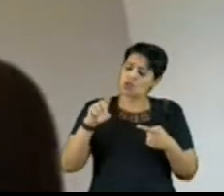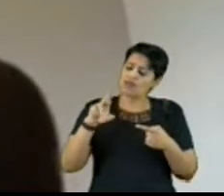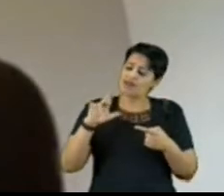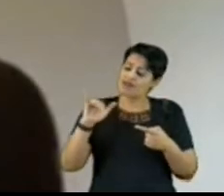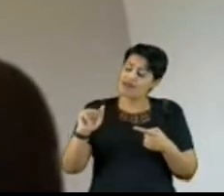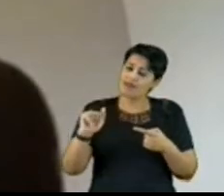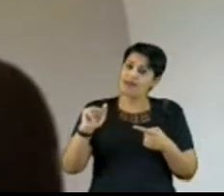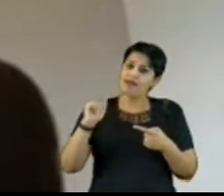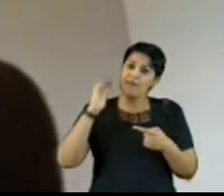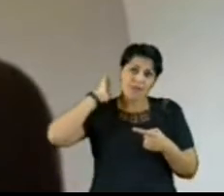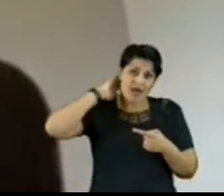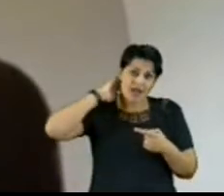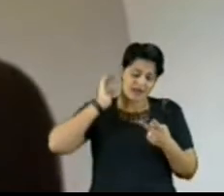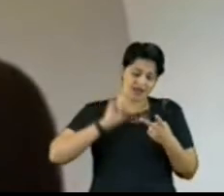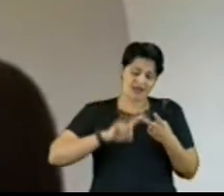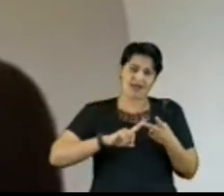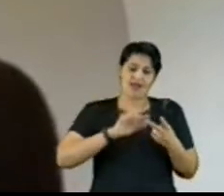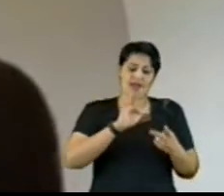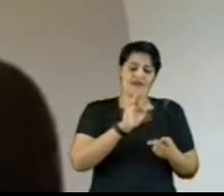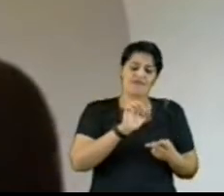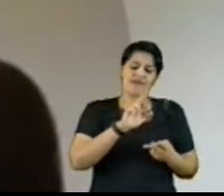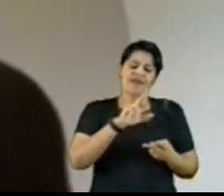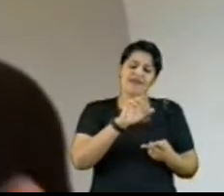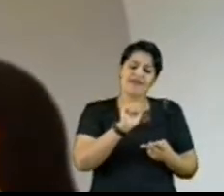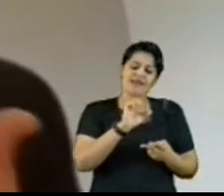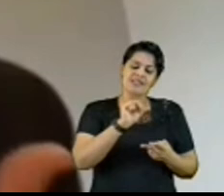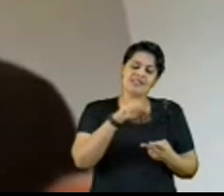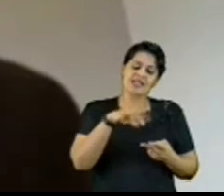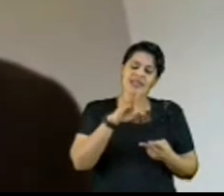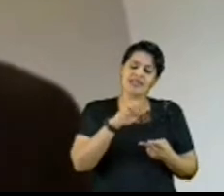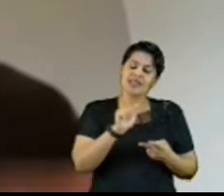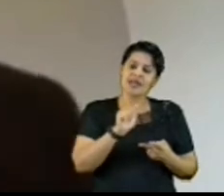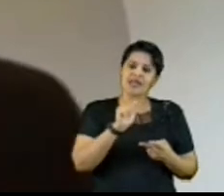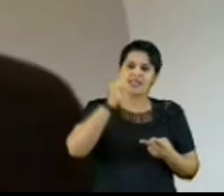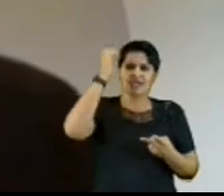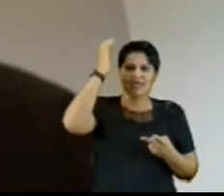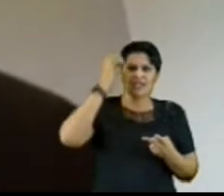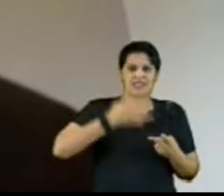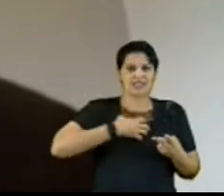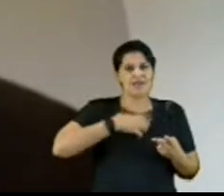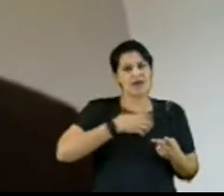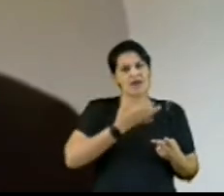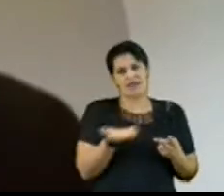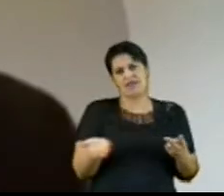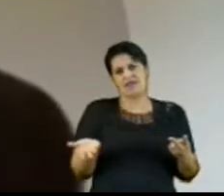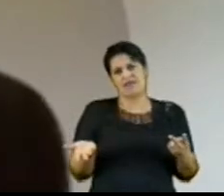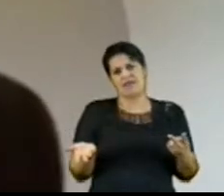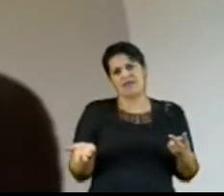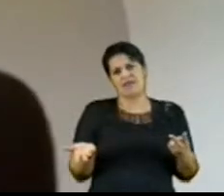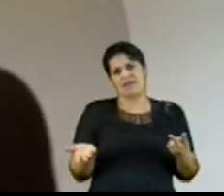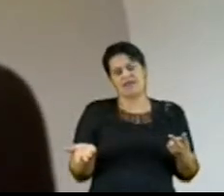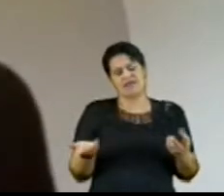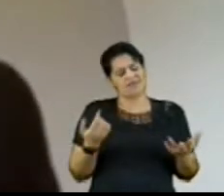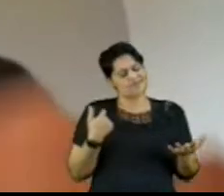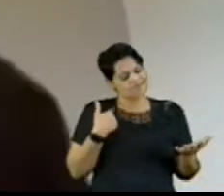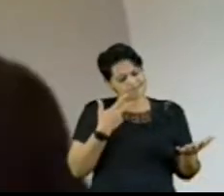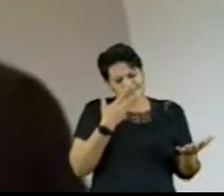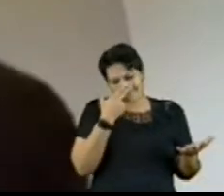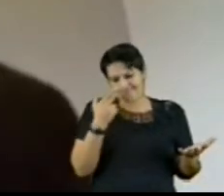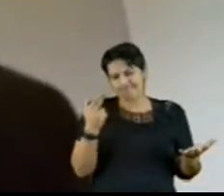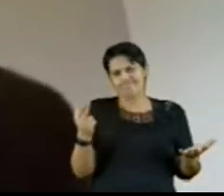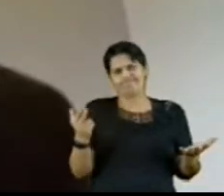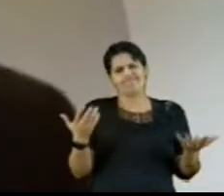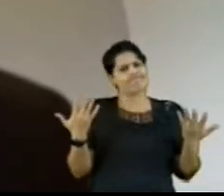Feira de Santana, na Bahia. Então, eu sei, senhora presidente, aí é uma homenagem ao ministro Bruno que faço. Então, eu acho que é